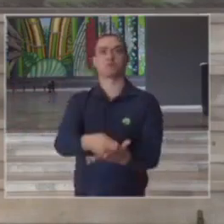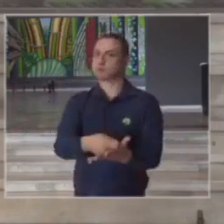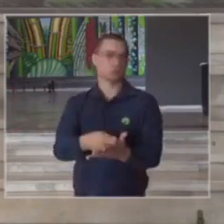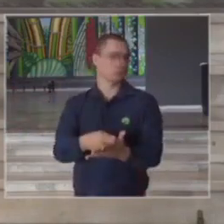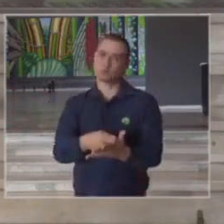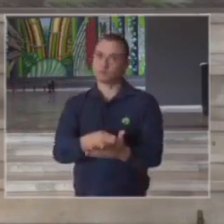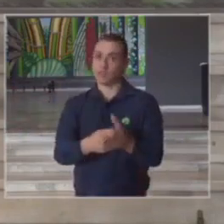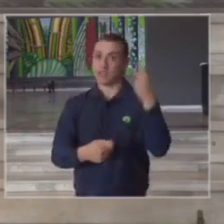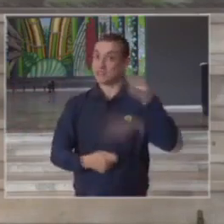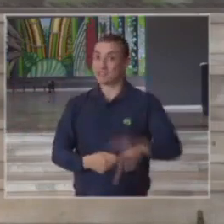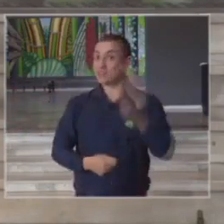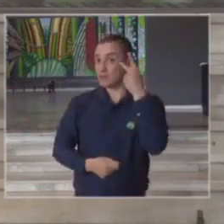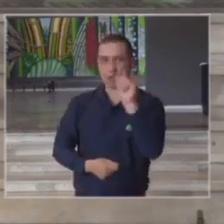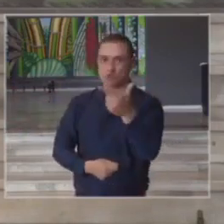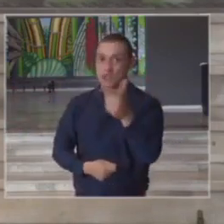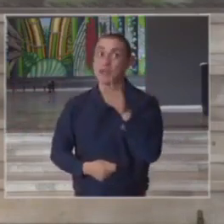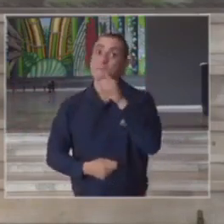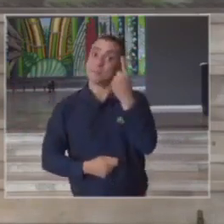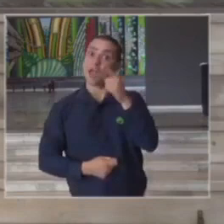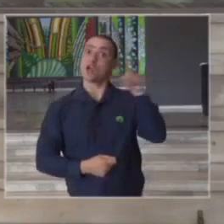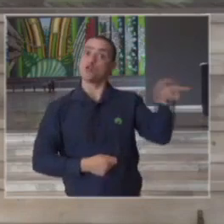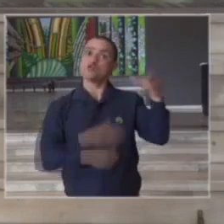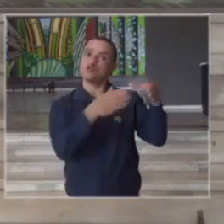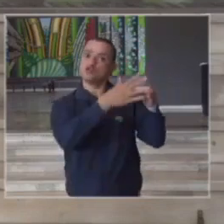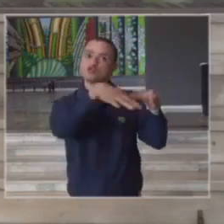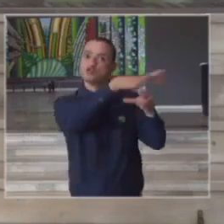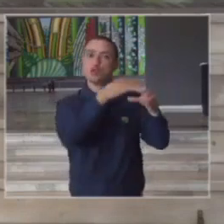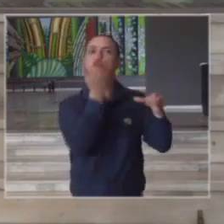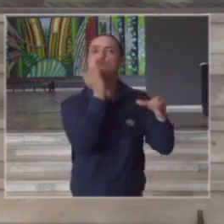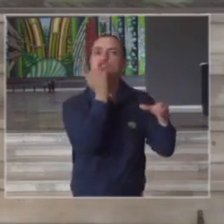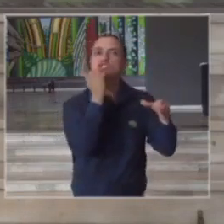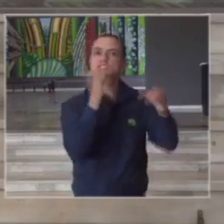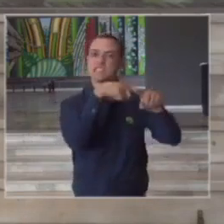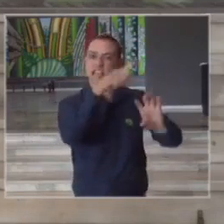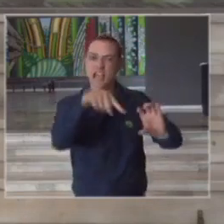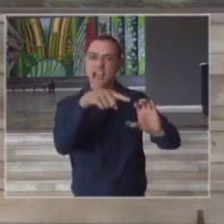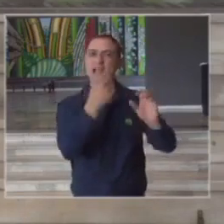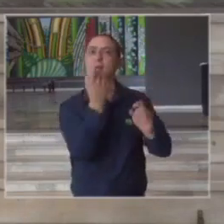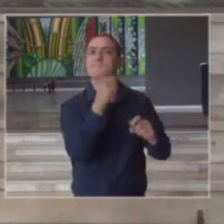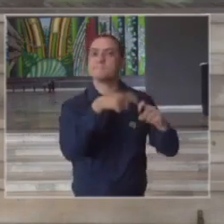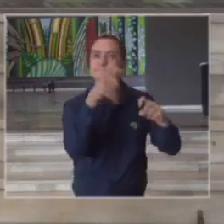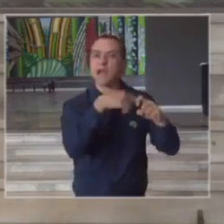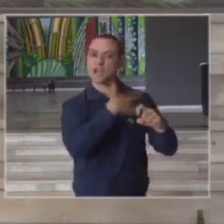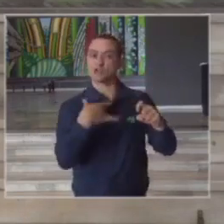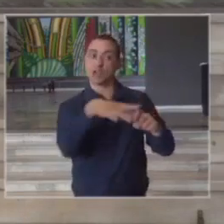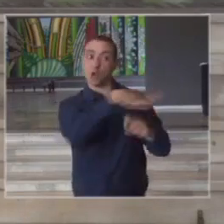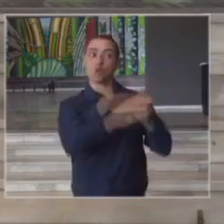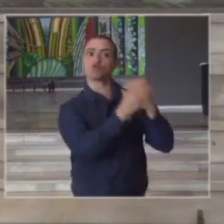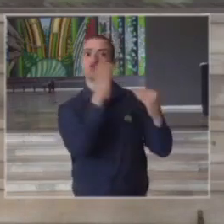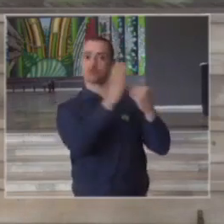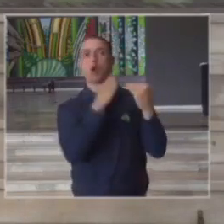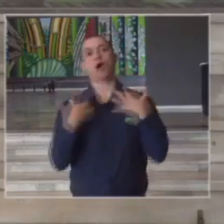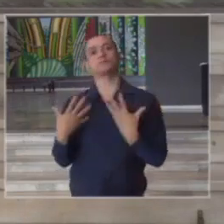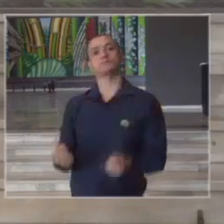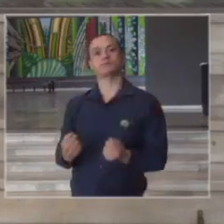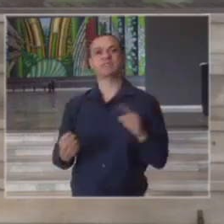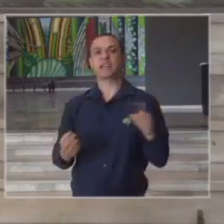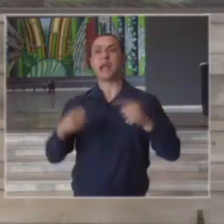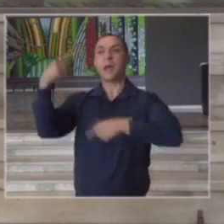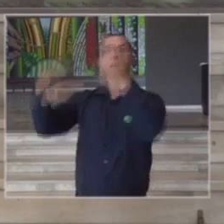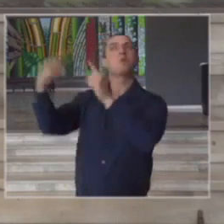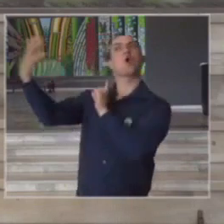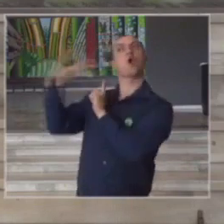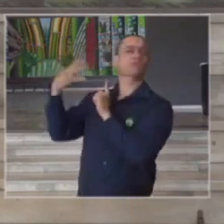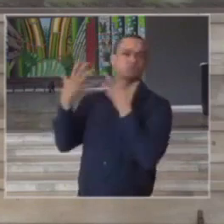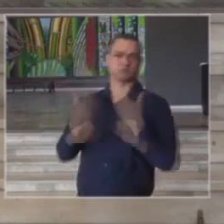iniciativa em São Paulo que não esteja baseado na ciência na medicina e na saúde não haverá pressão política